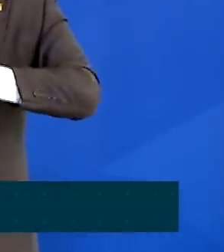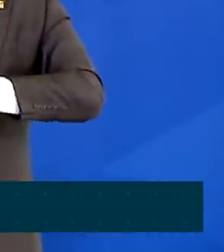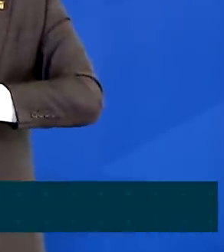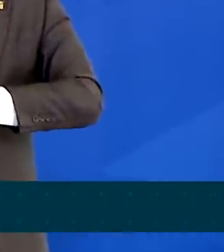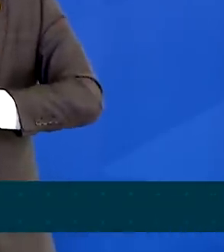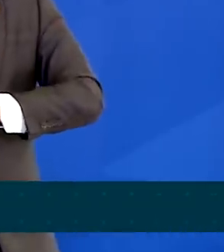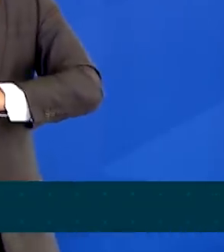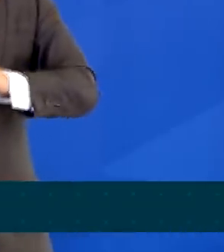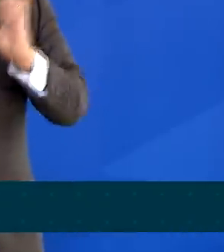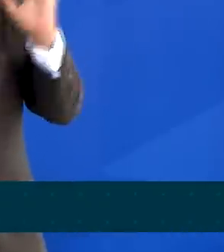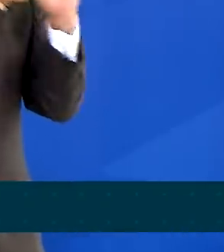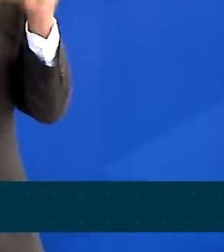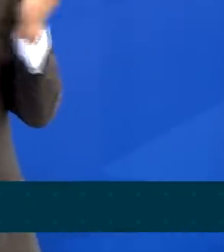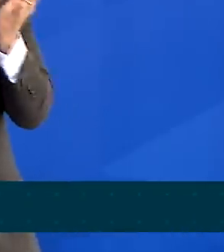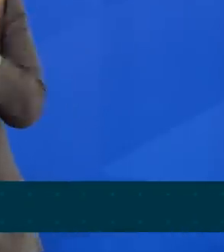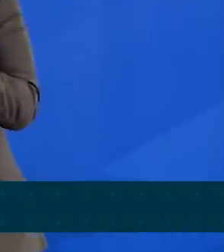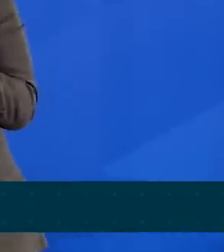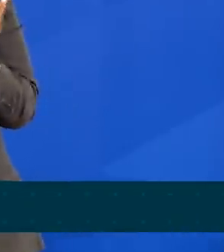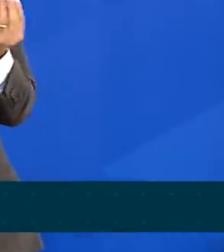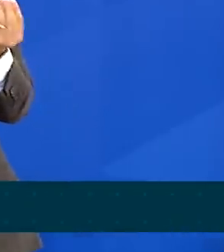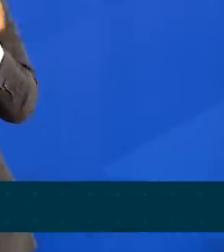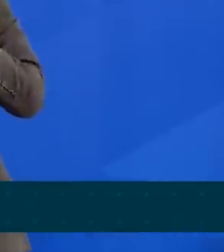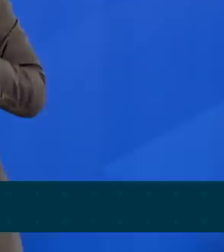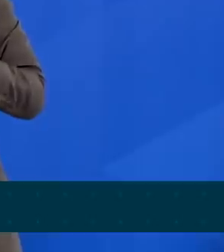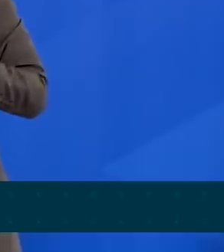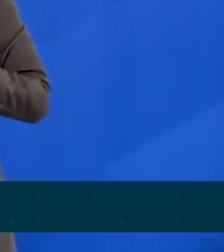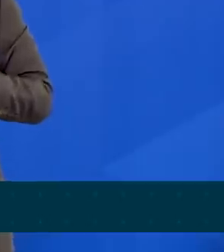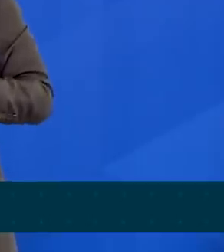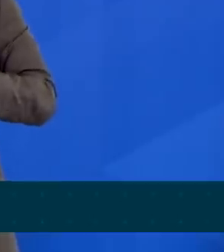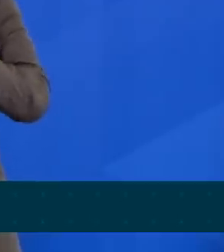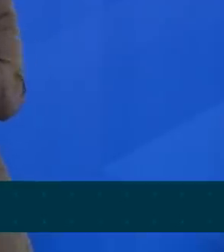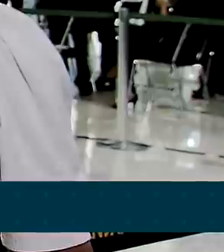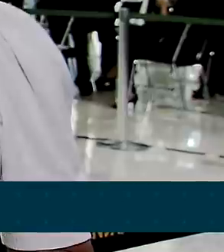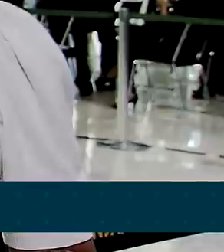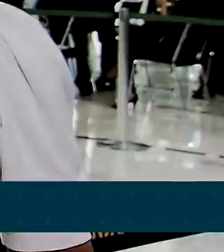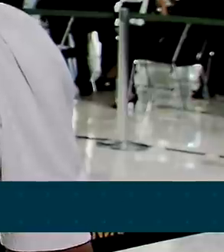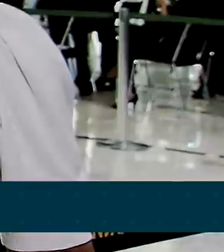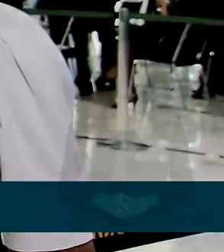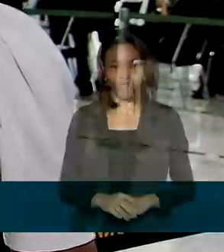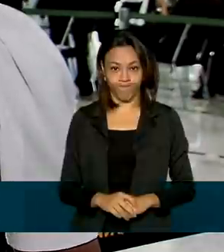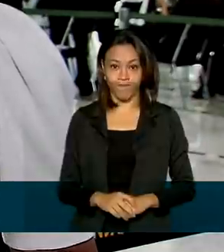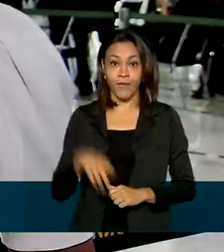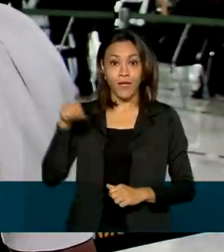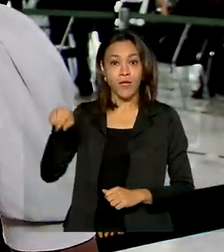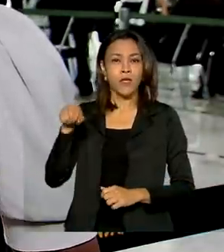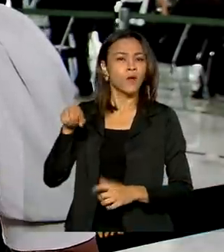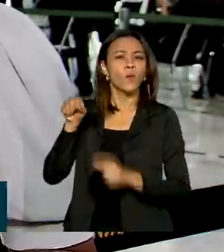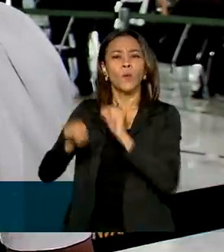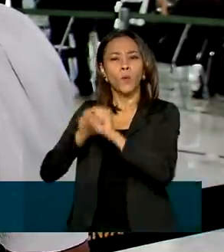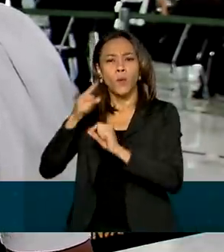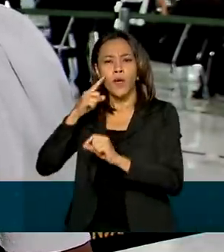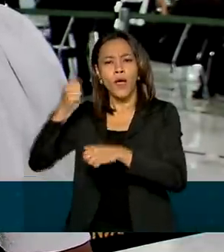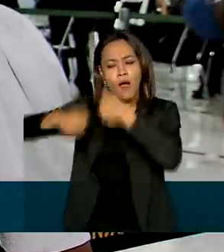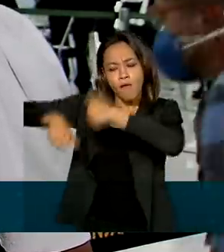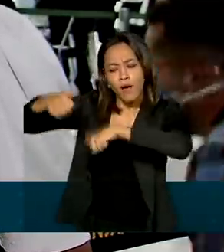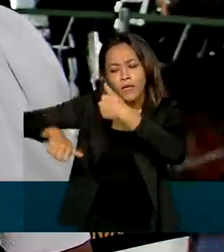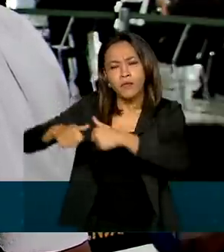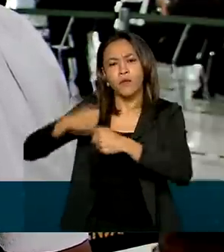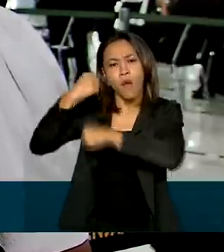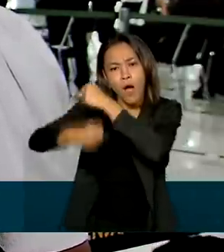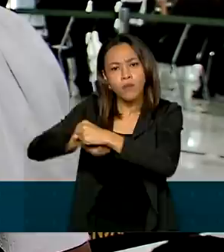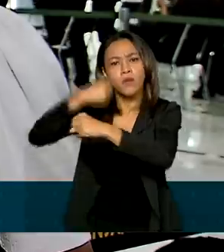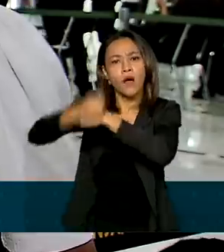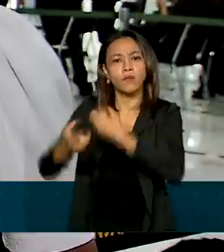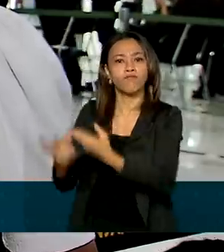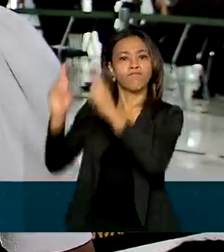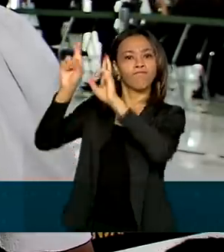medidas com o potencial de nos levar à posição 47. O Doing Business é realizado anualmente pelo Banco